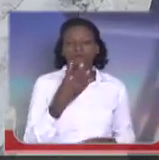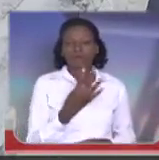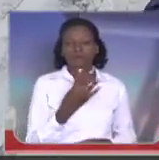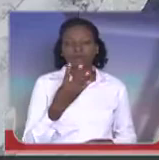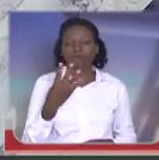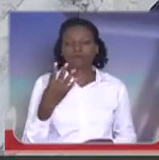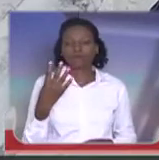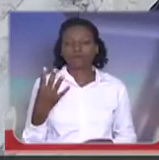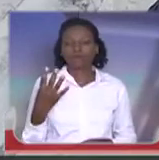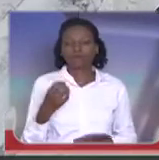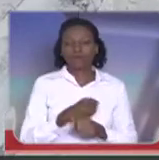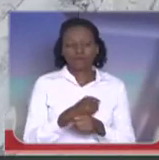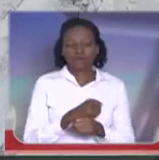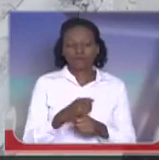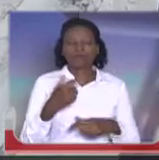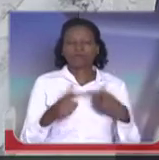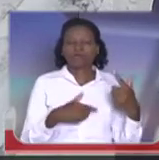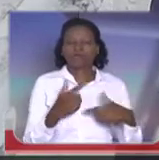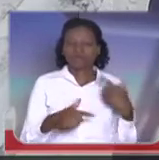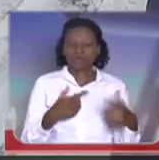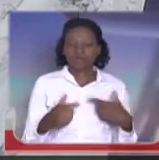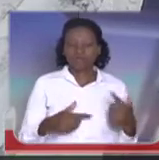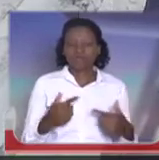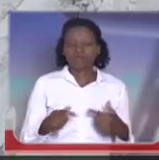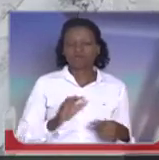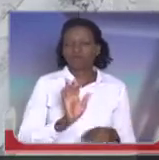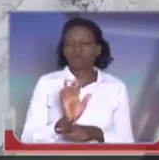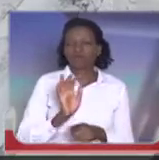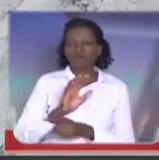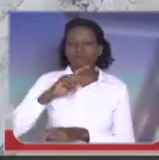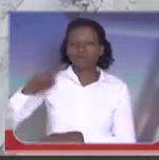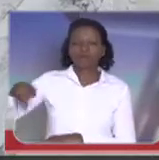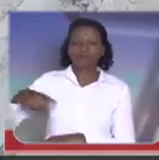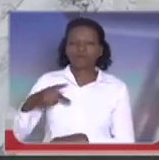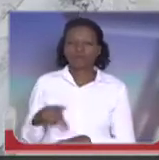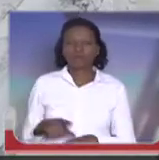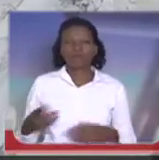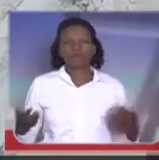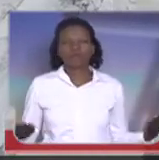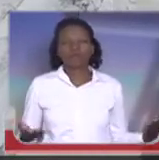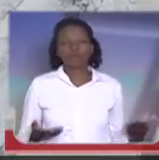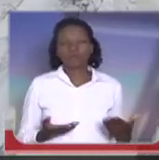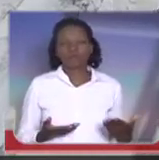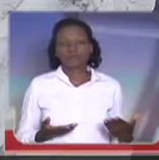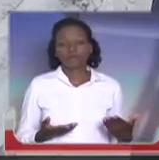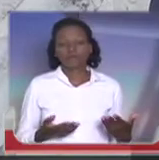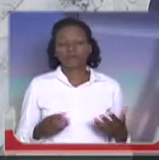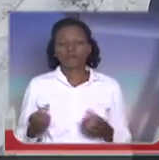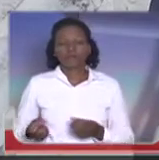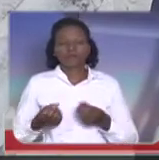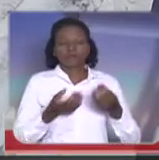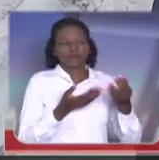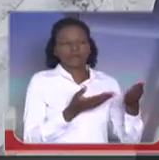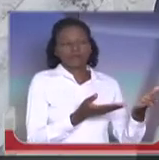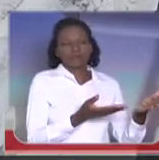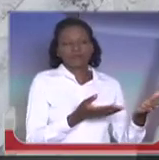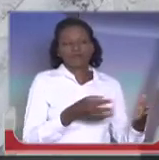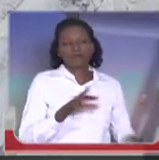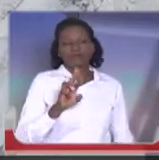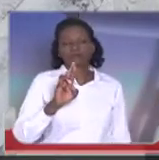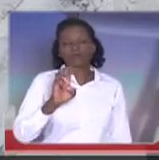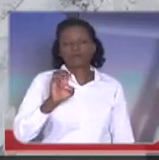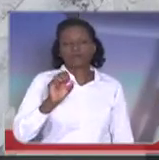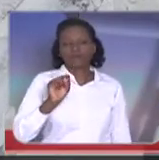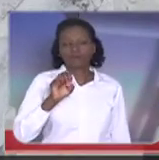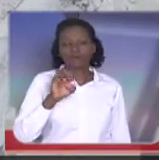anos de serviços prestados à nação, hoje passa para a reserva, passa